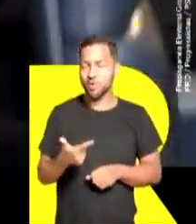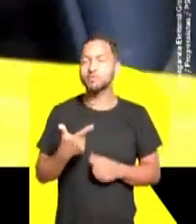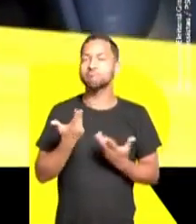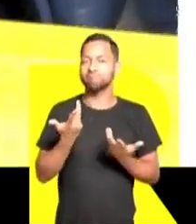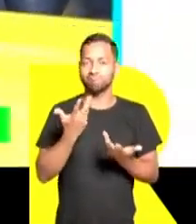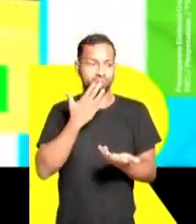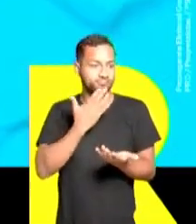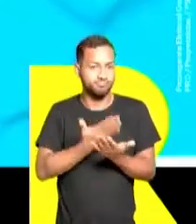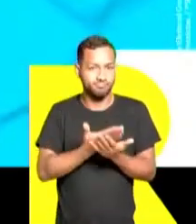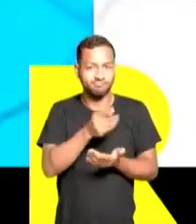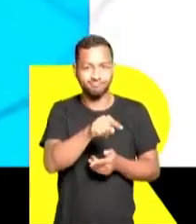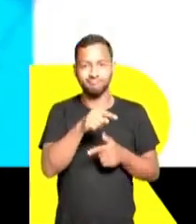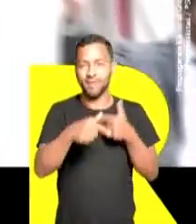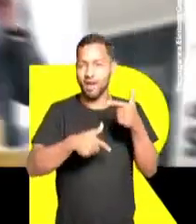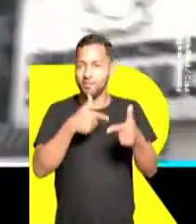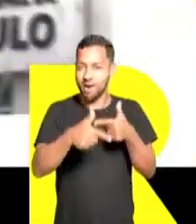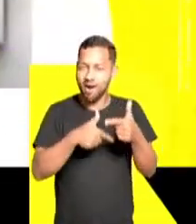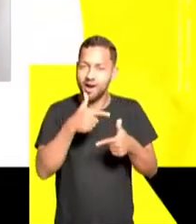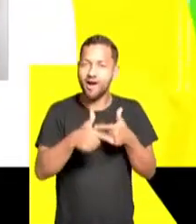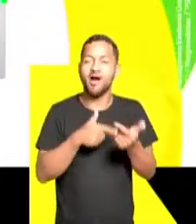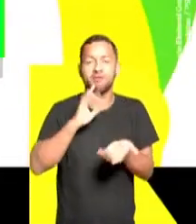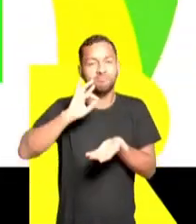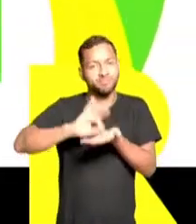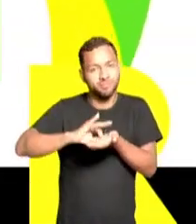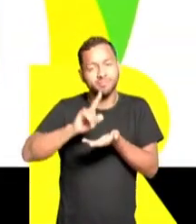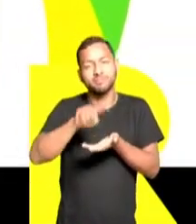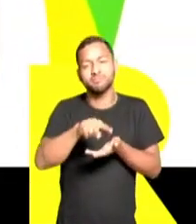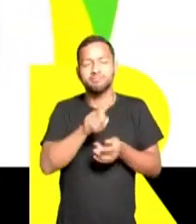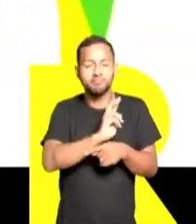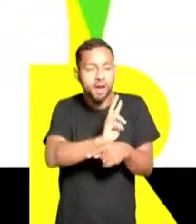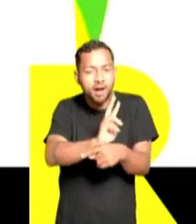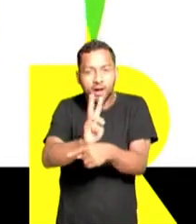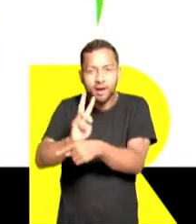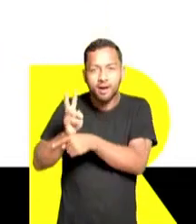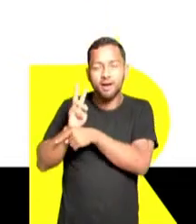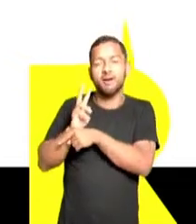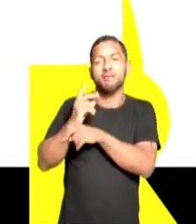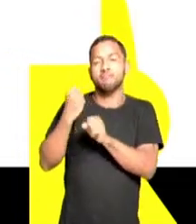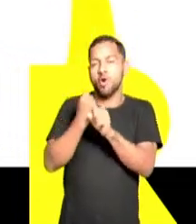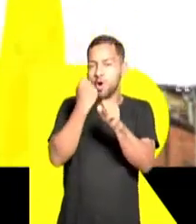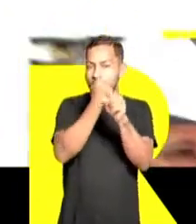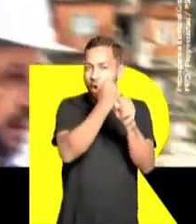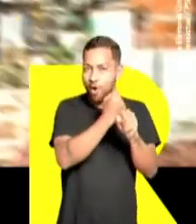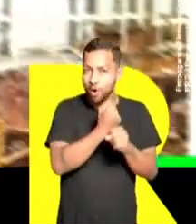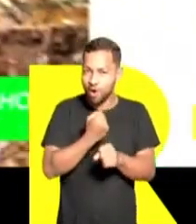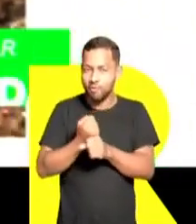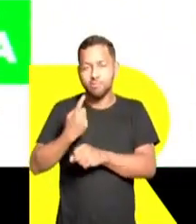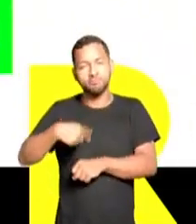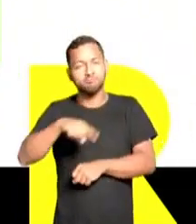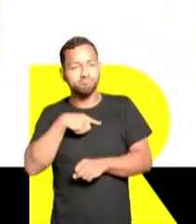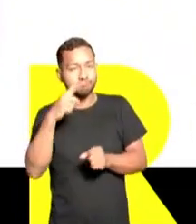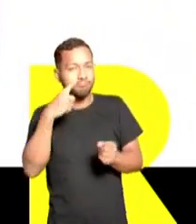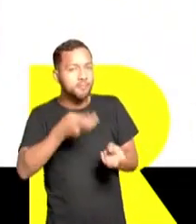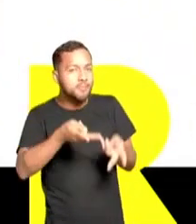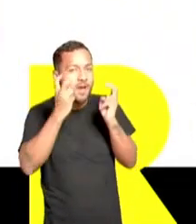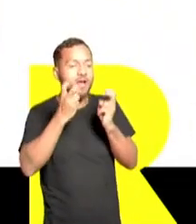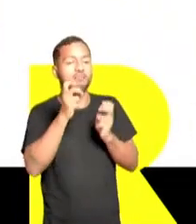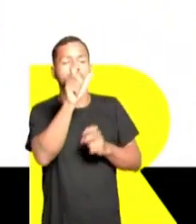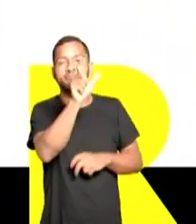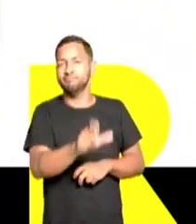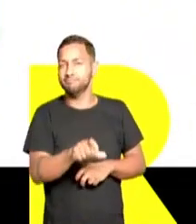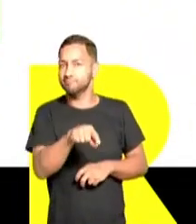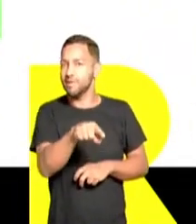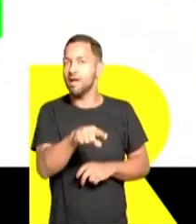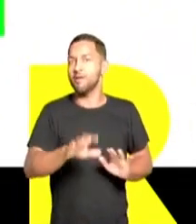vereador. Ele trabalhou, fiscalizou, trouxe obras. Já dava para ver que ele era uma